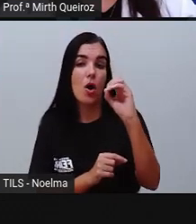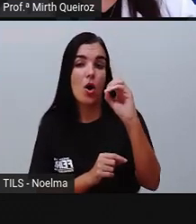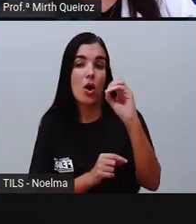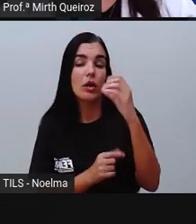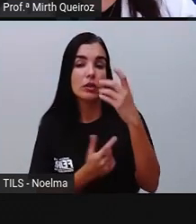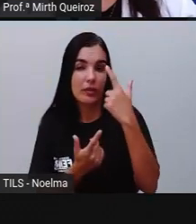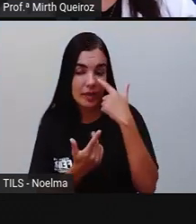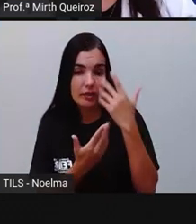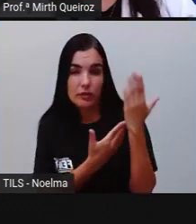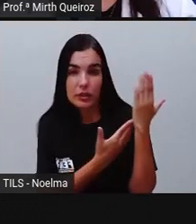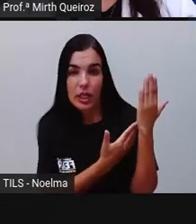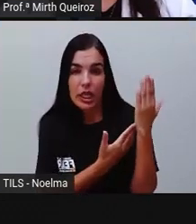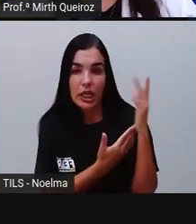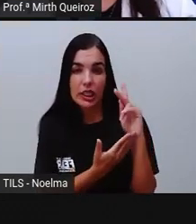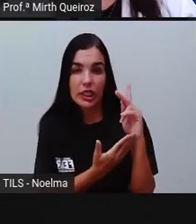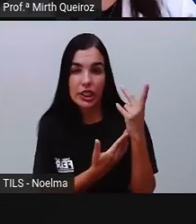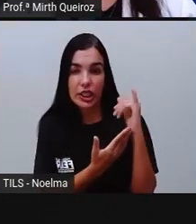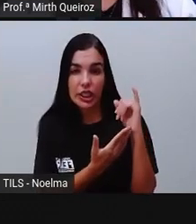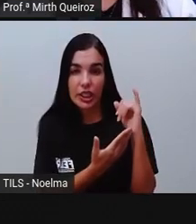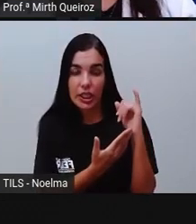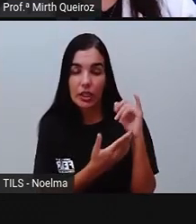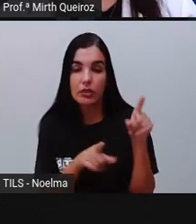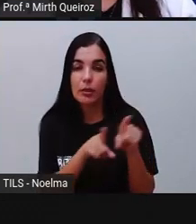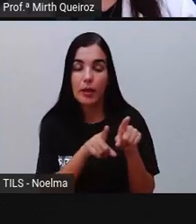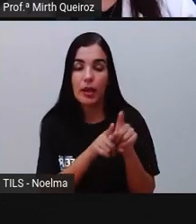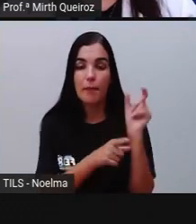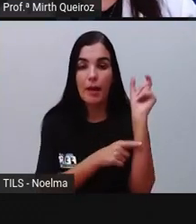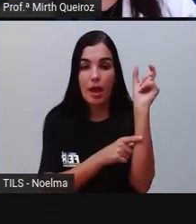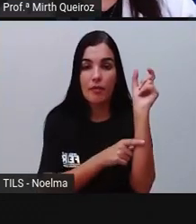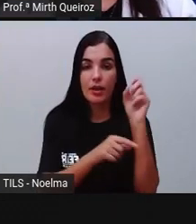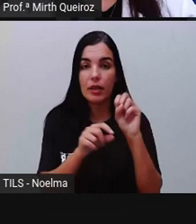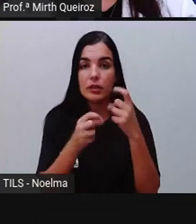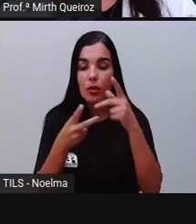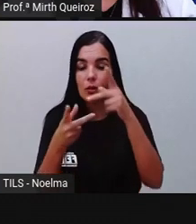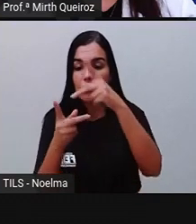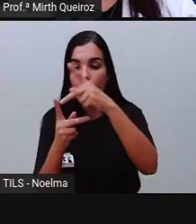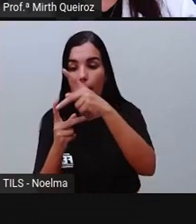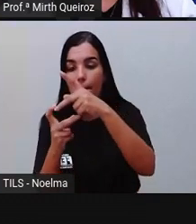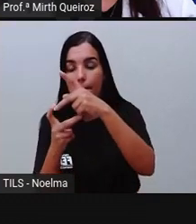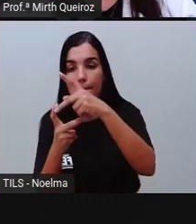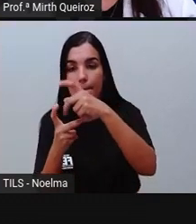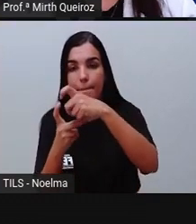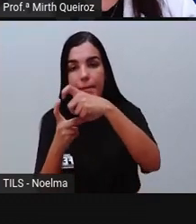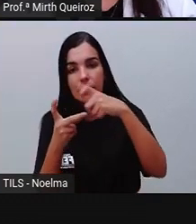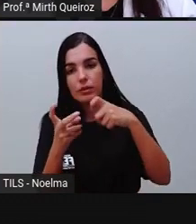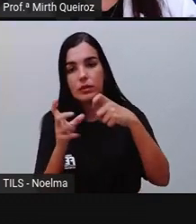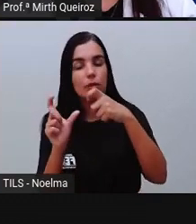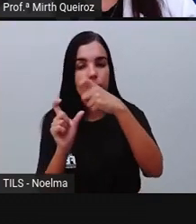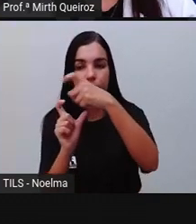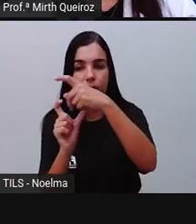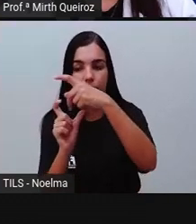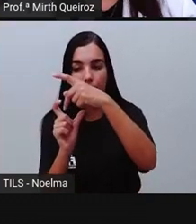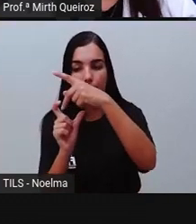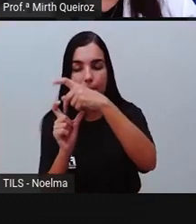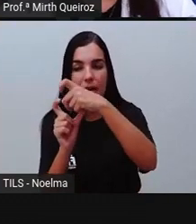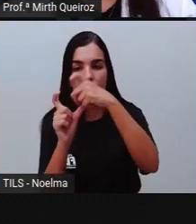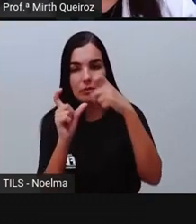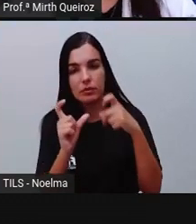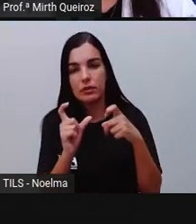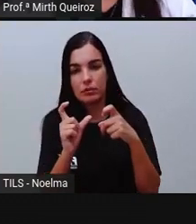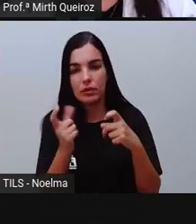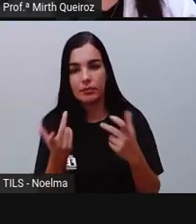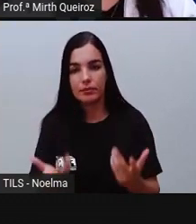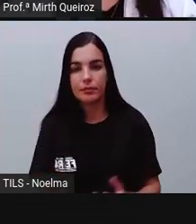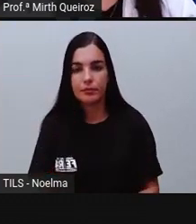pólen, né? Uma vez que se trata da paroxítona, então a sílaba mais forte deve ser a penúltima